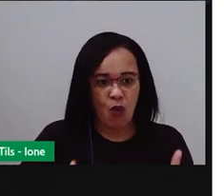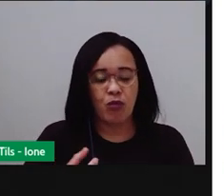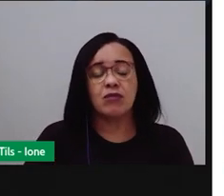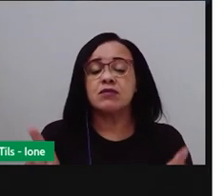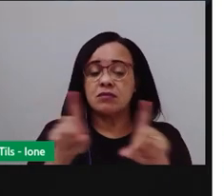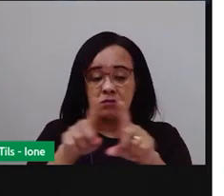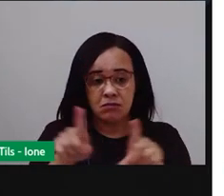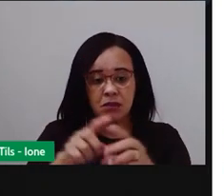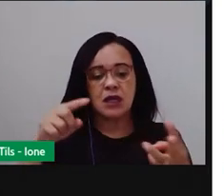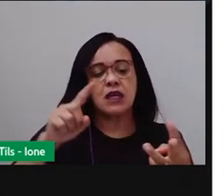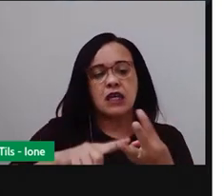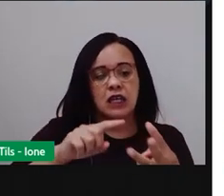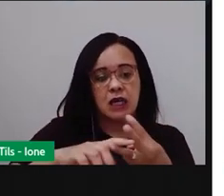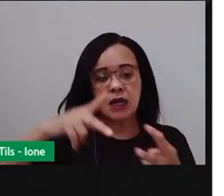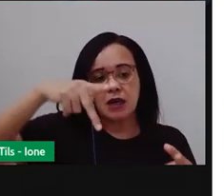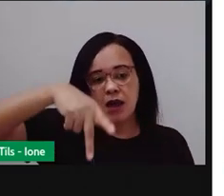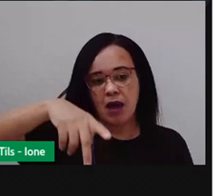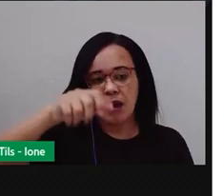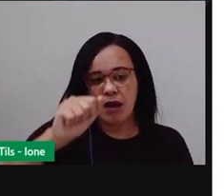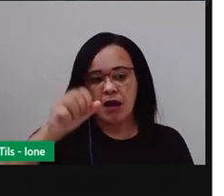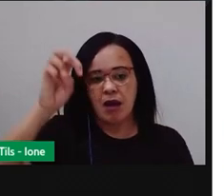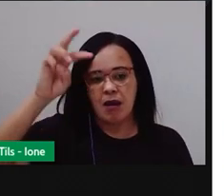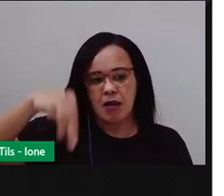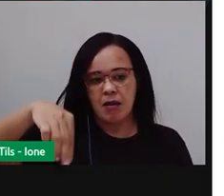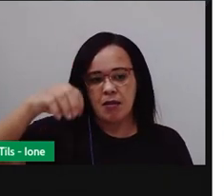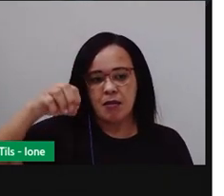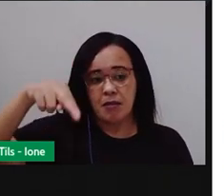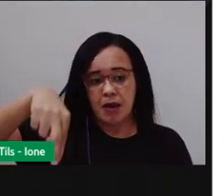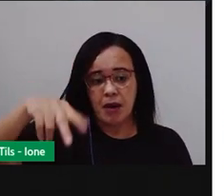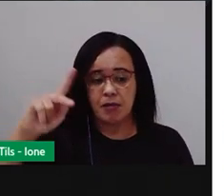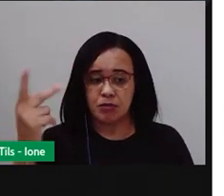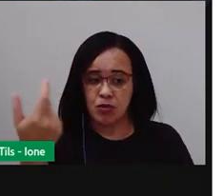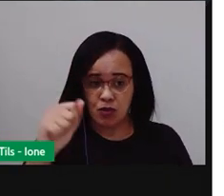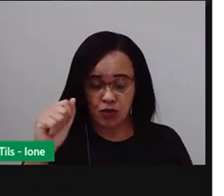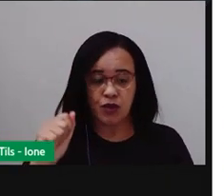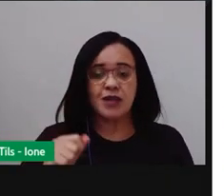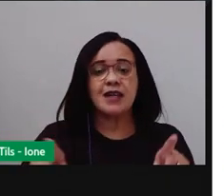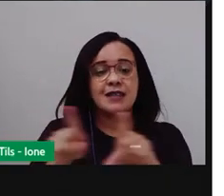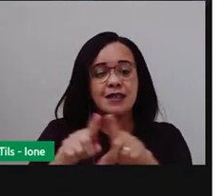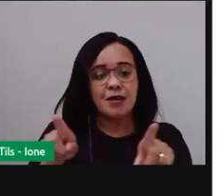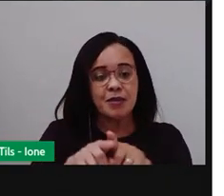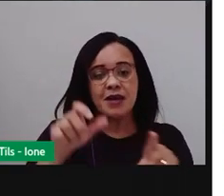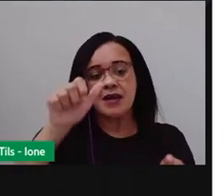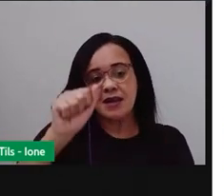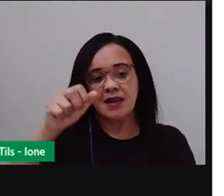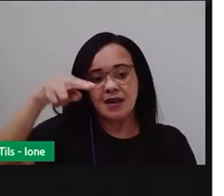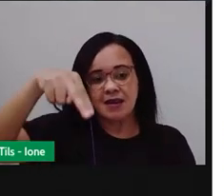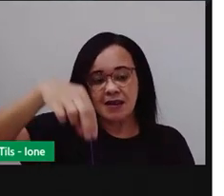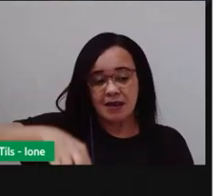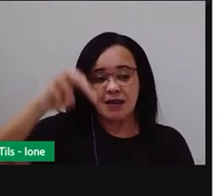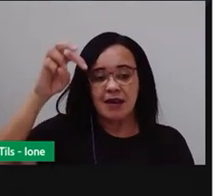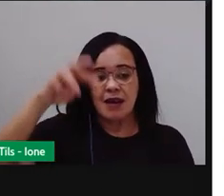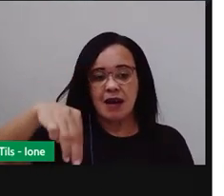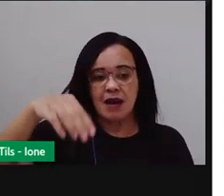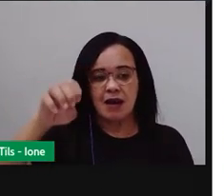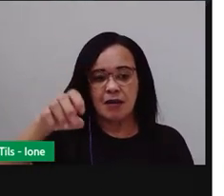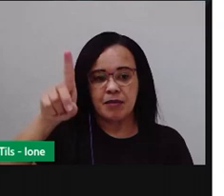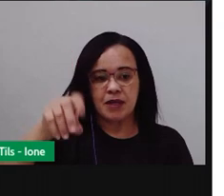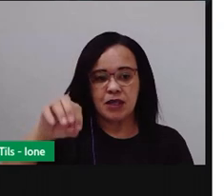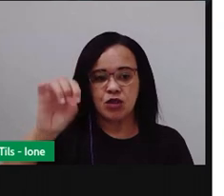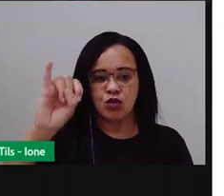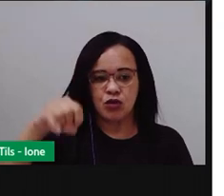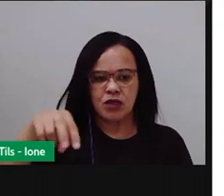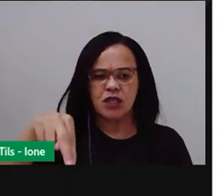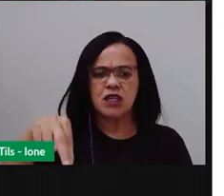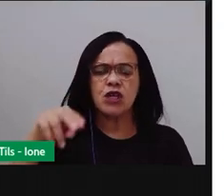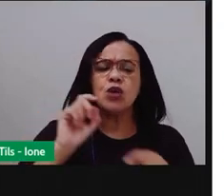tem também amendoim. E, às vezes, algumas pessoas vão consumir amendoim torrado,